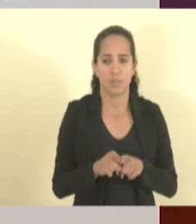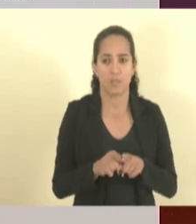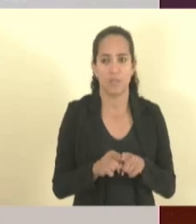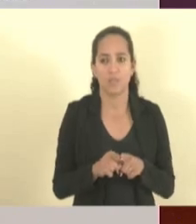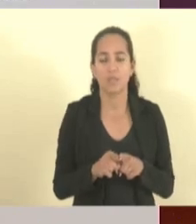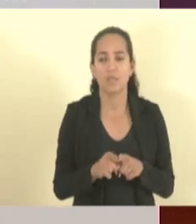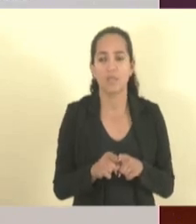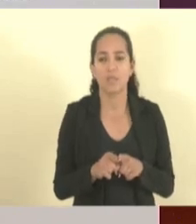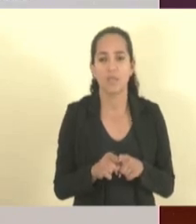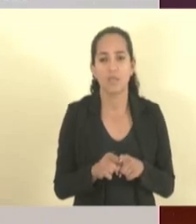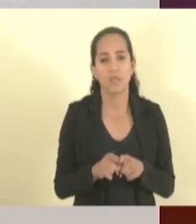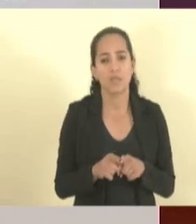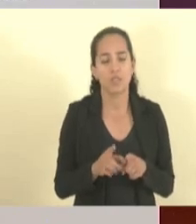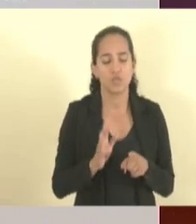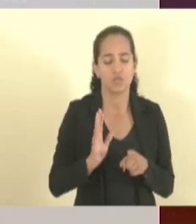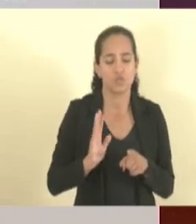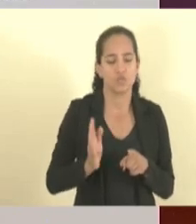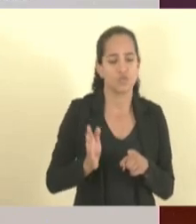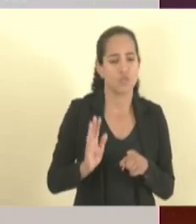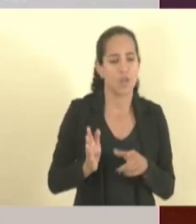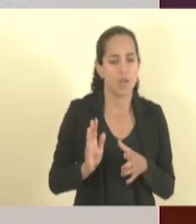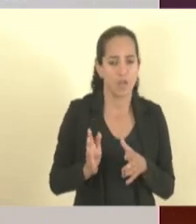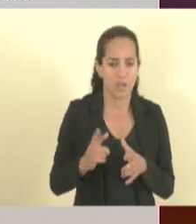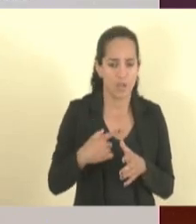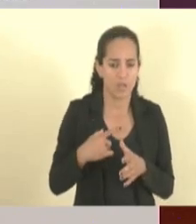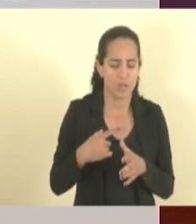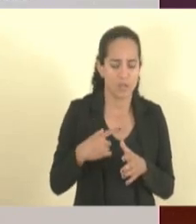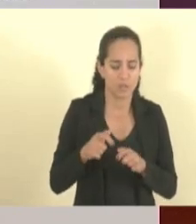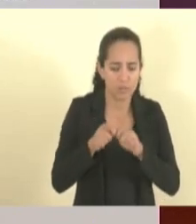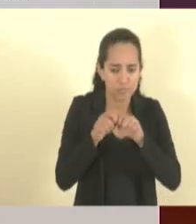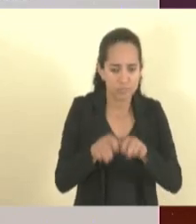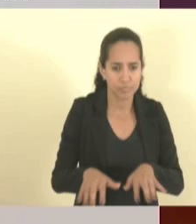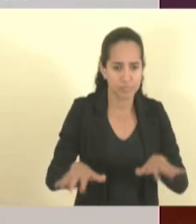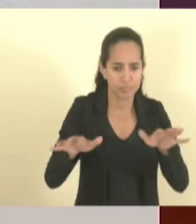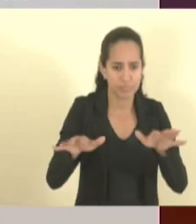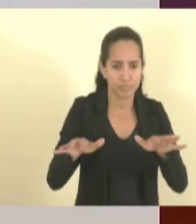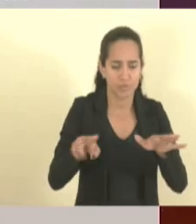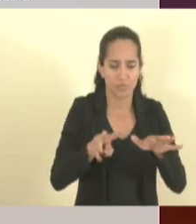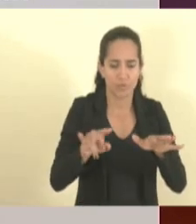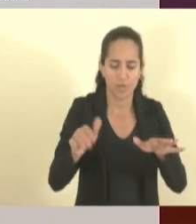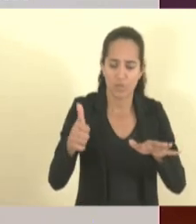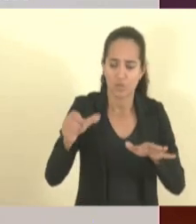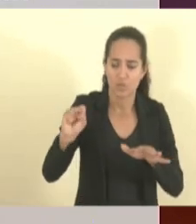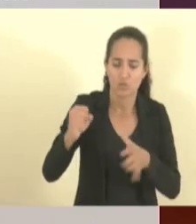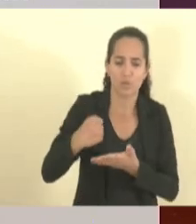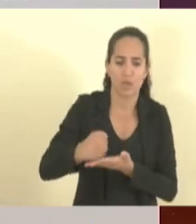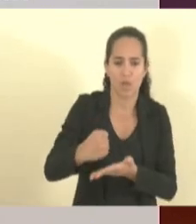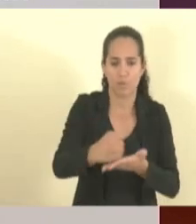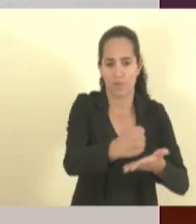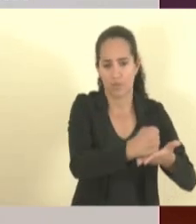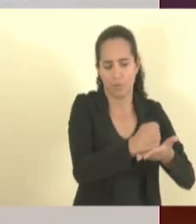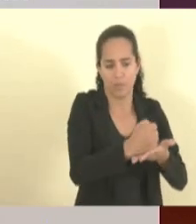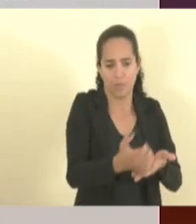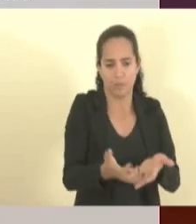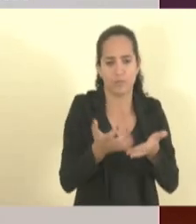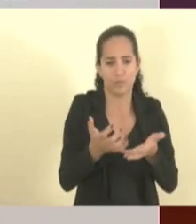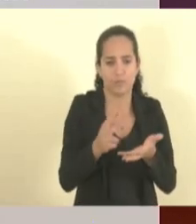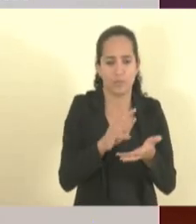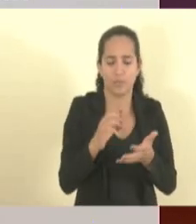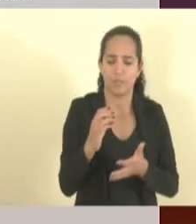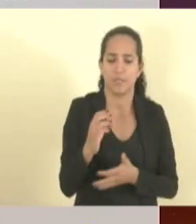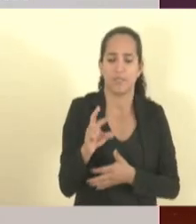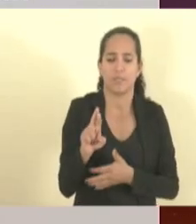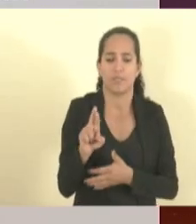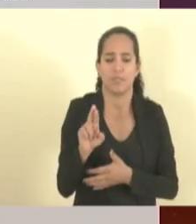já como plano de expansão expande para 18 postos de atendimento do crédito